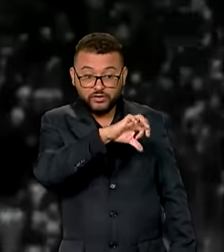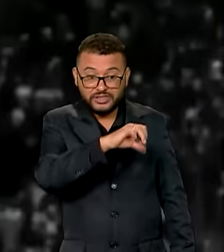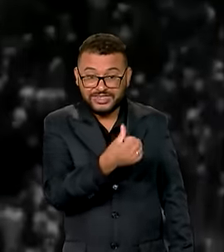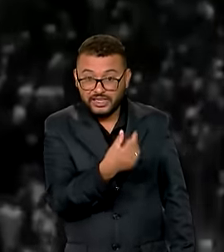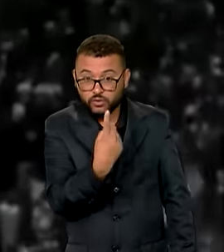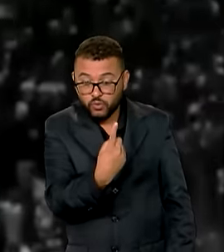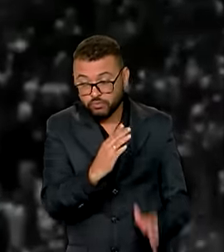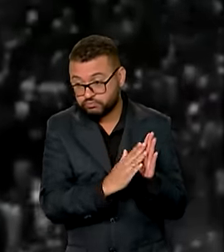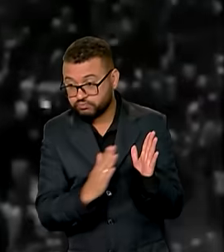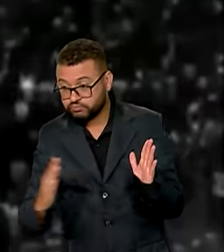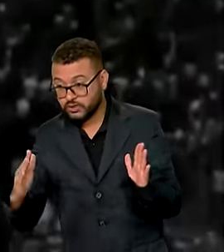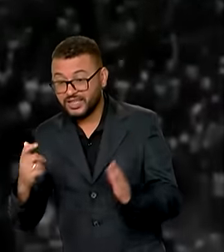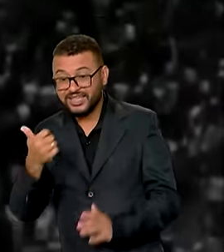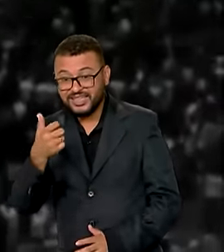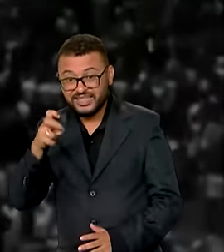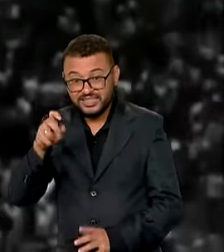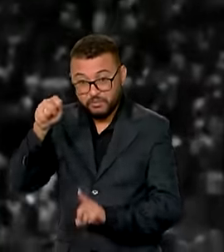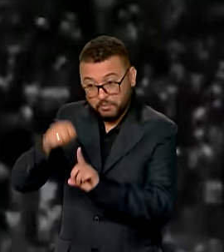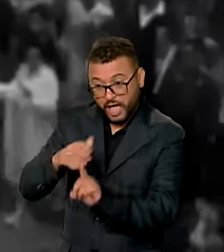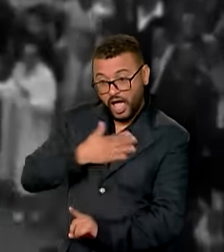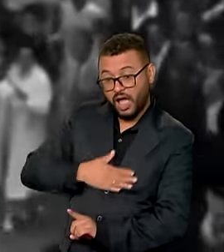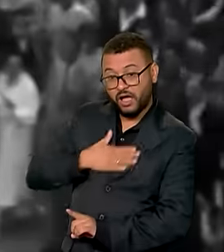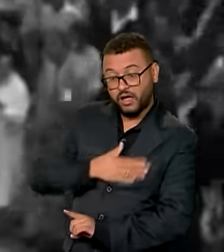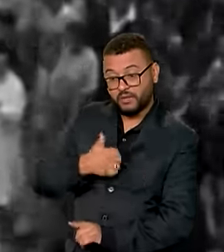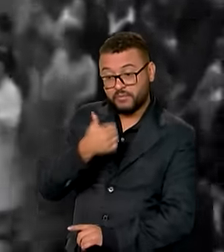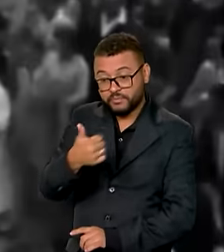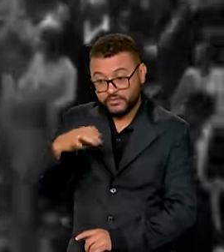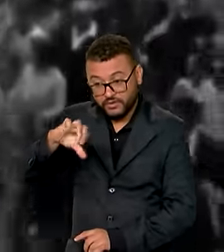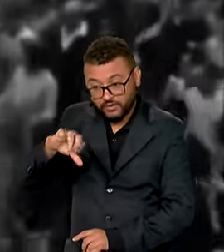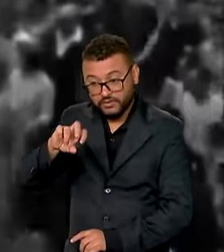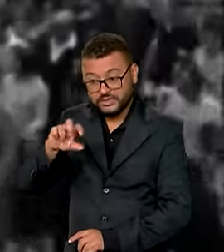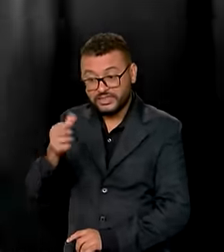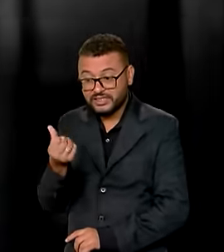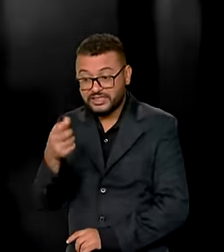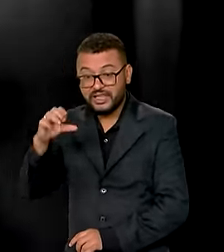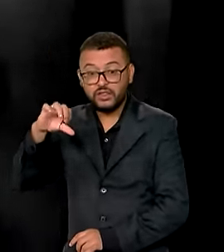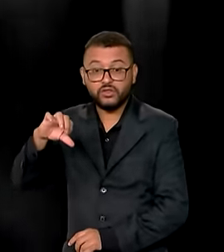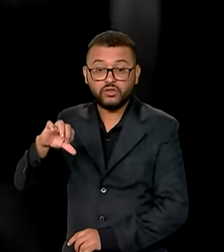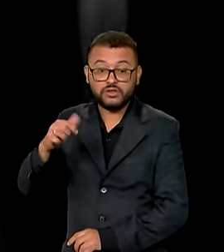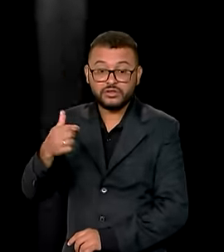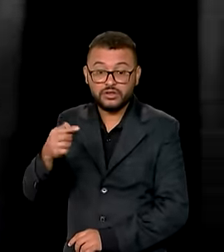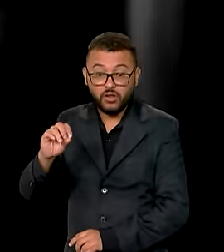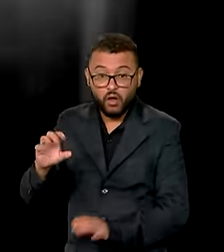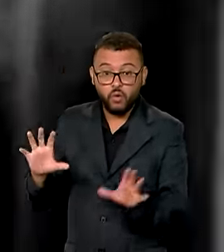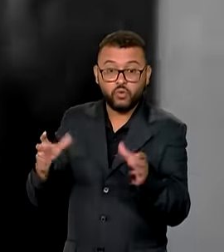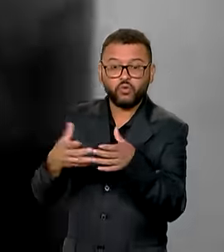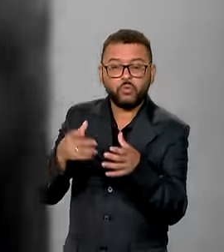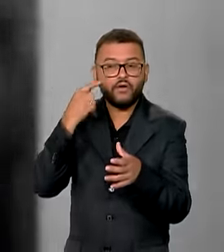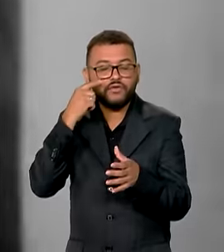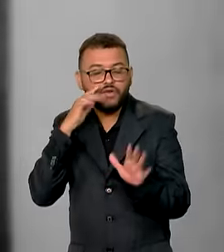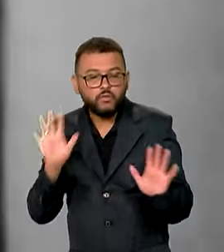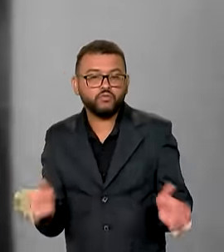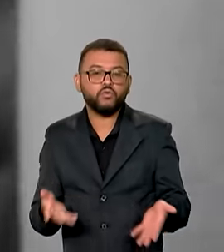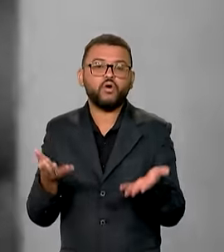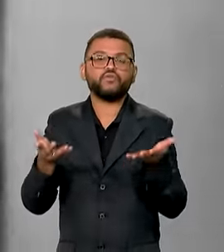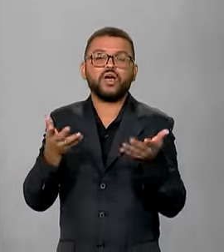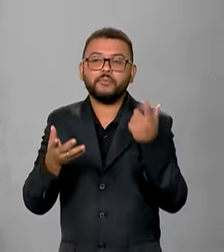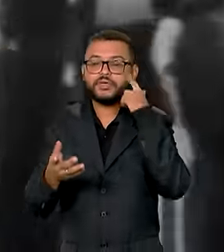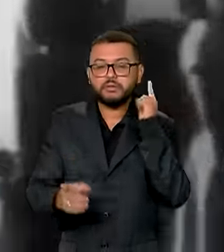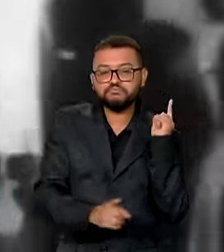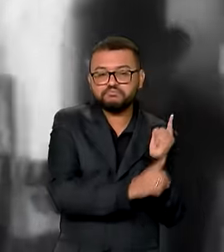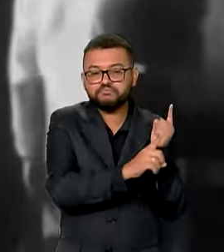a 15 de agosto de 1979. Cabe a ela mobilizar esforços para